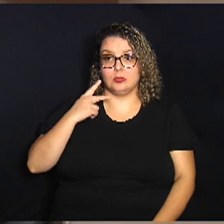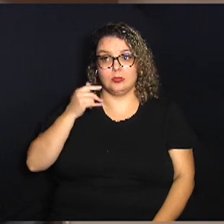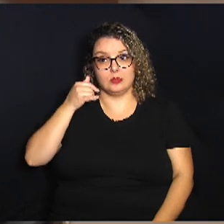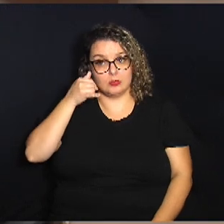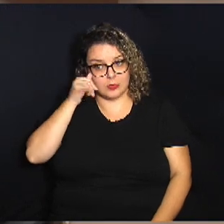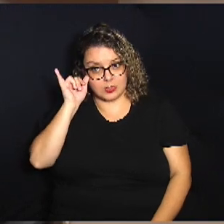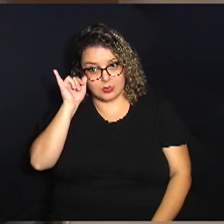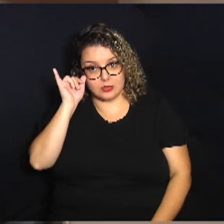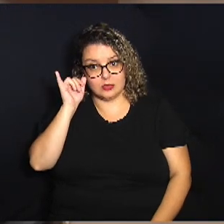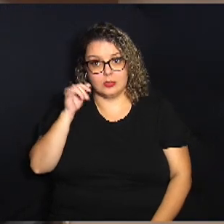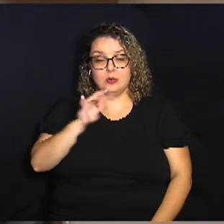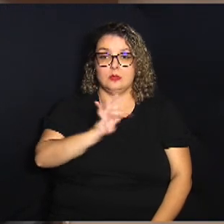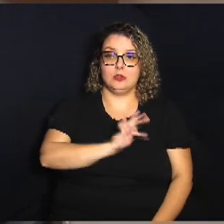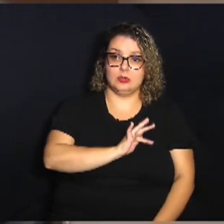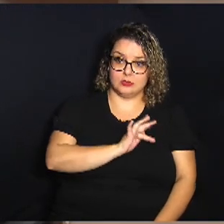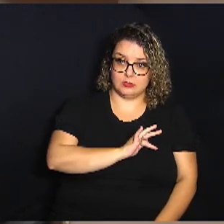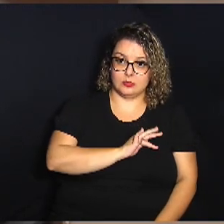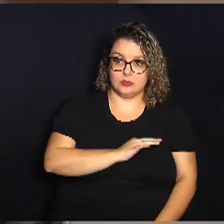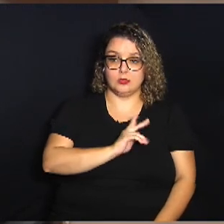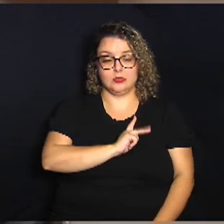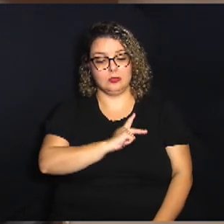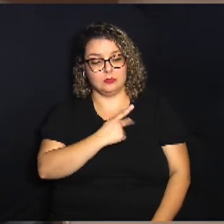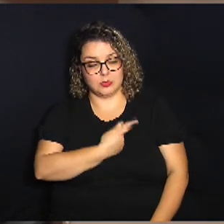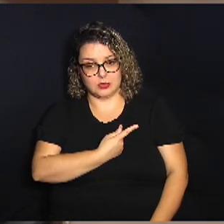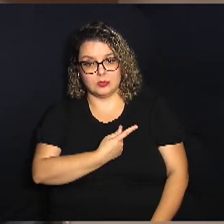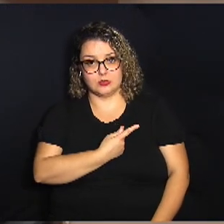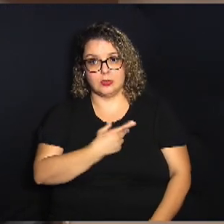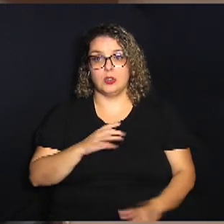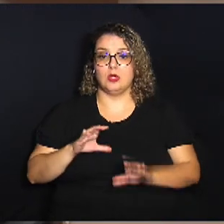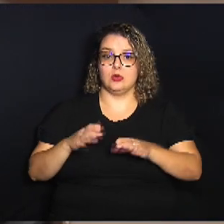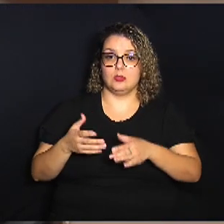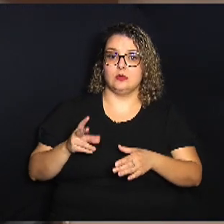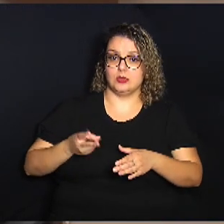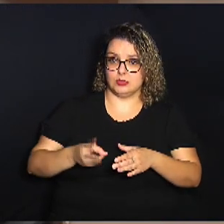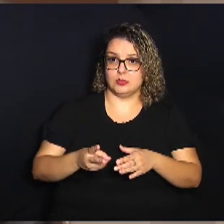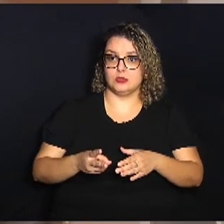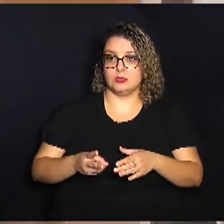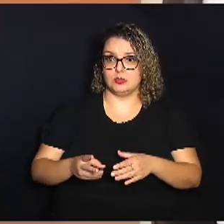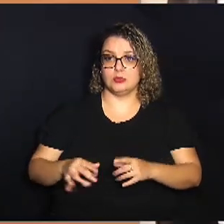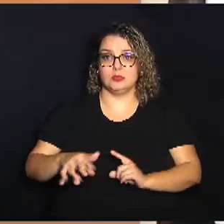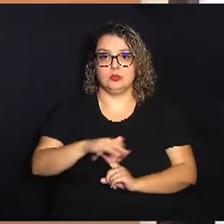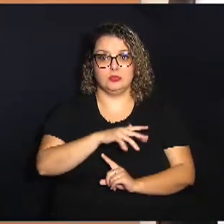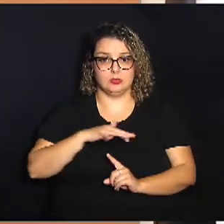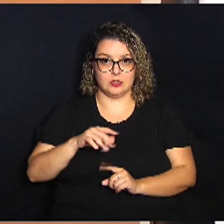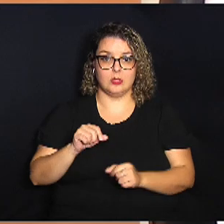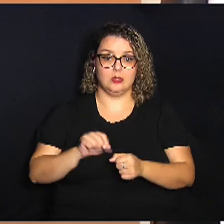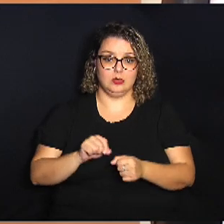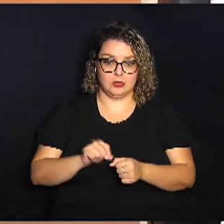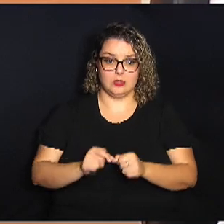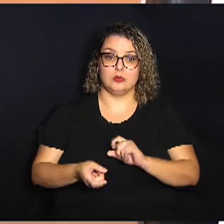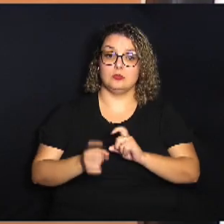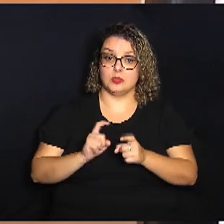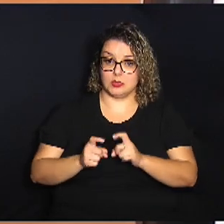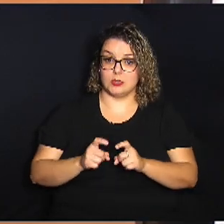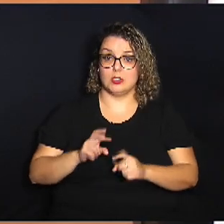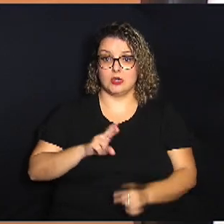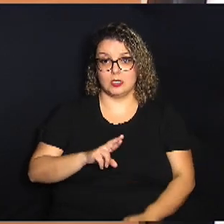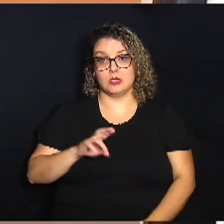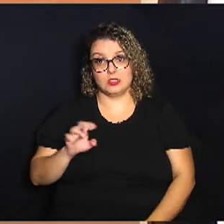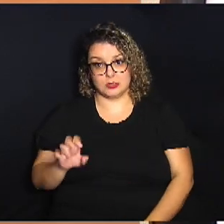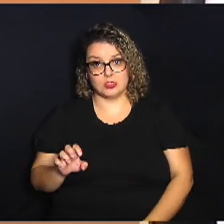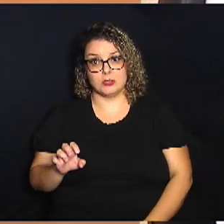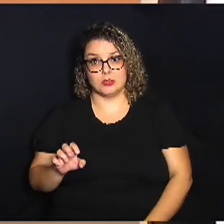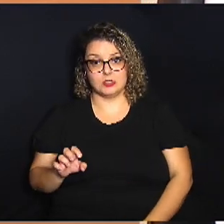Búfalo Fernando Mendes e Paulo Haddad a comissão permanente de meio ambiente realizou uma reunião extraordinária